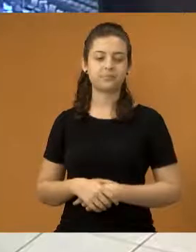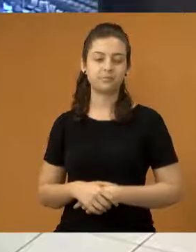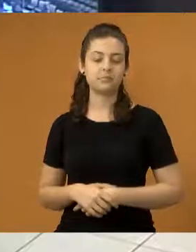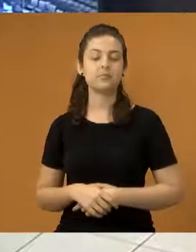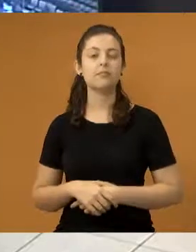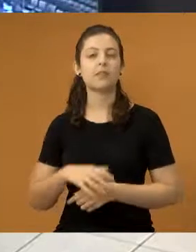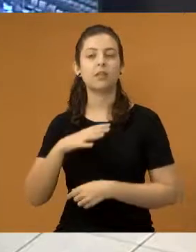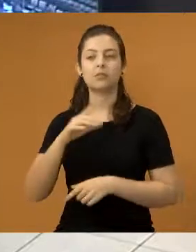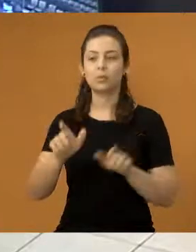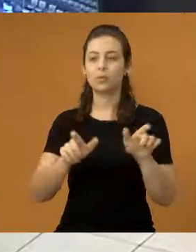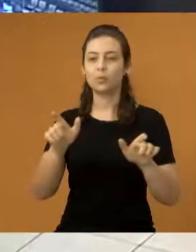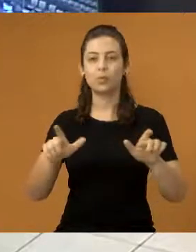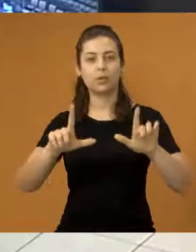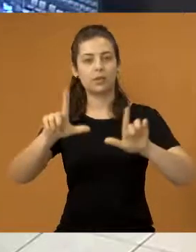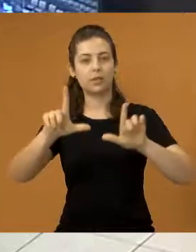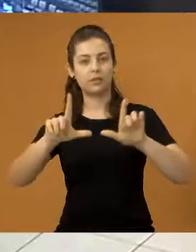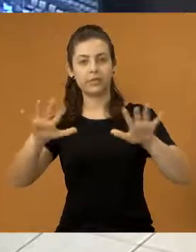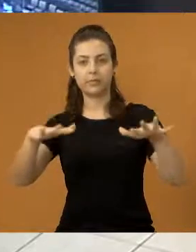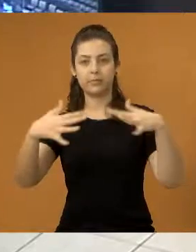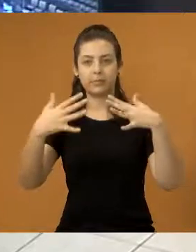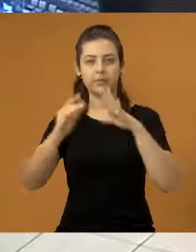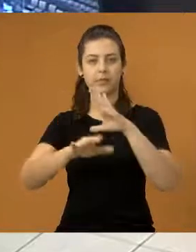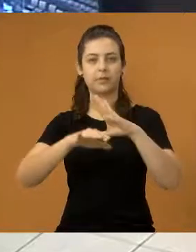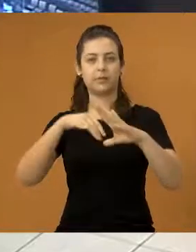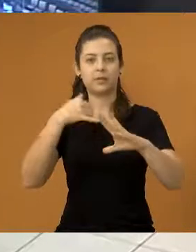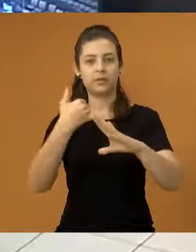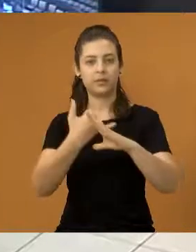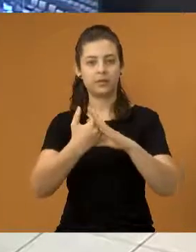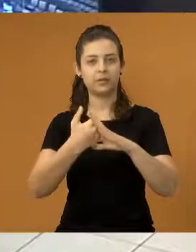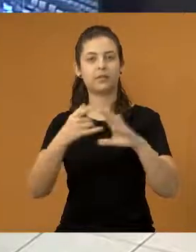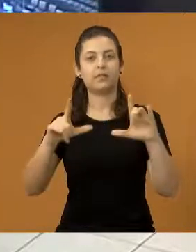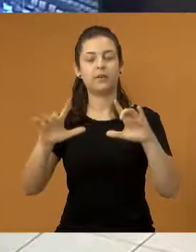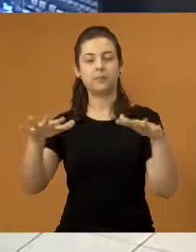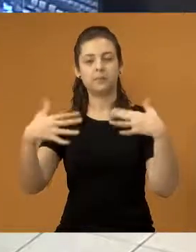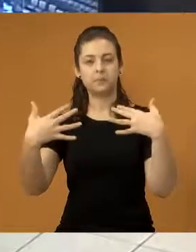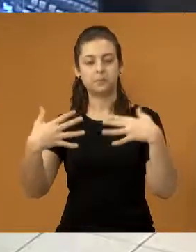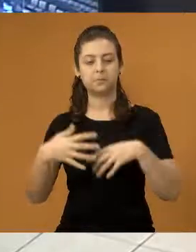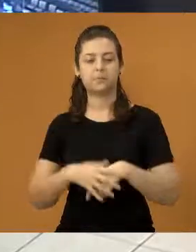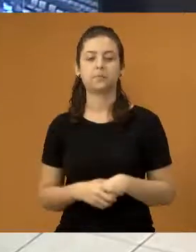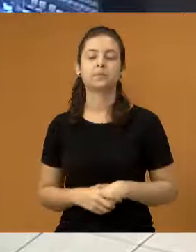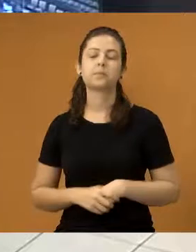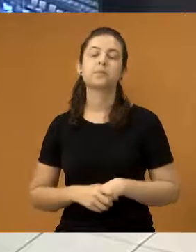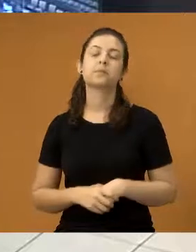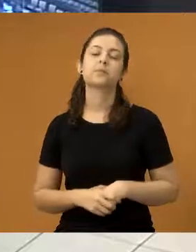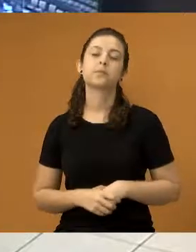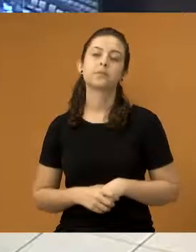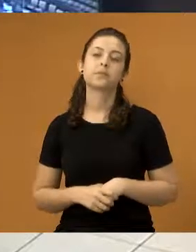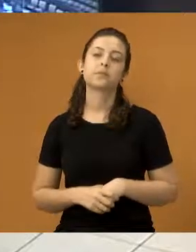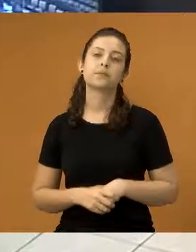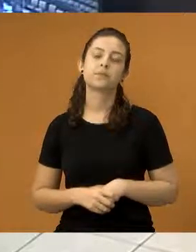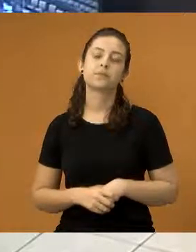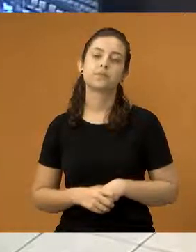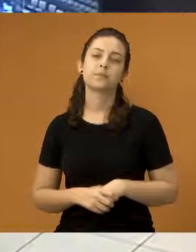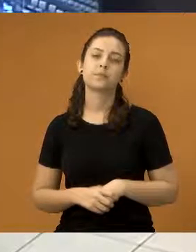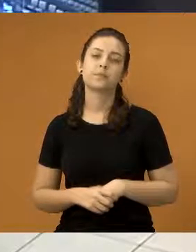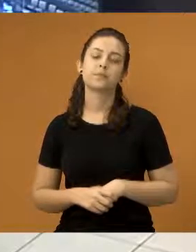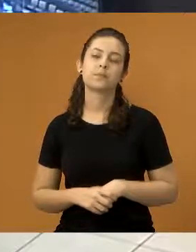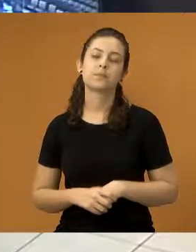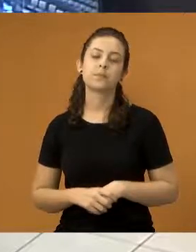E os munícipes que nos assistem pela TV Câmara, através da internet e da TV. Bom, queria aqui dar,